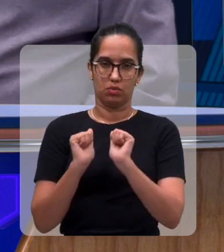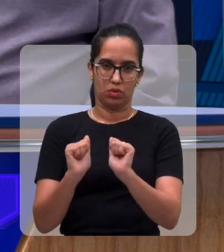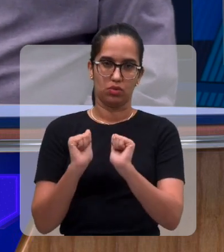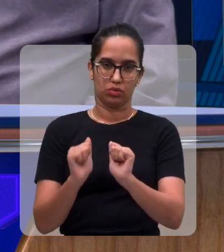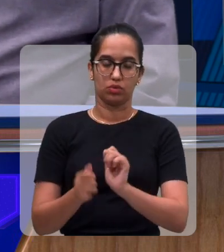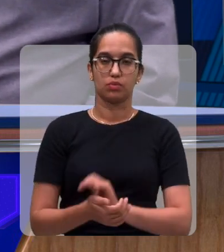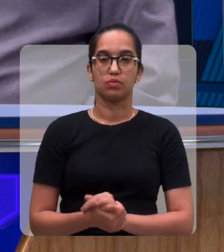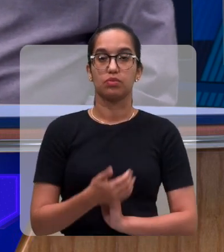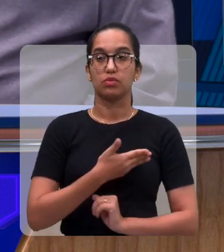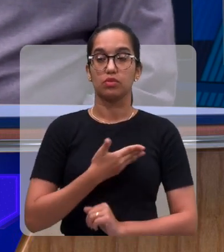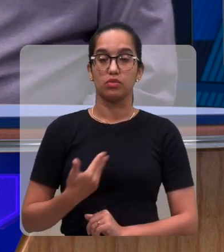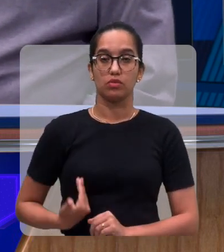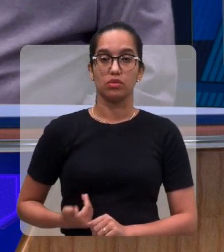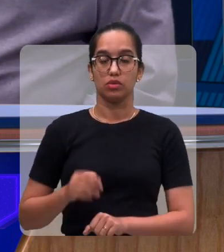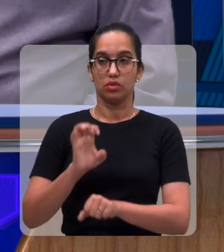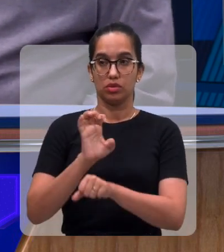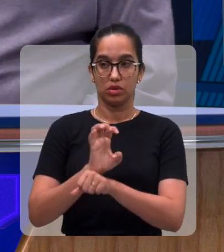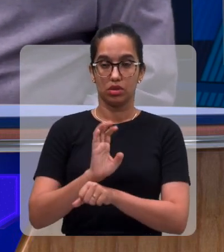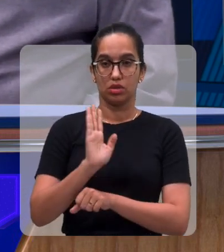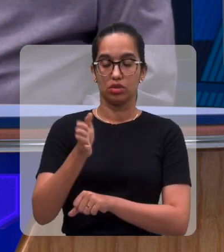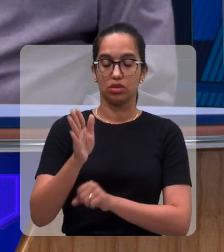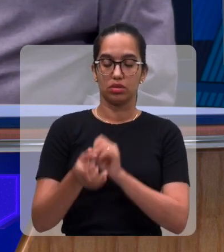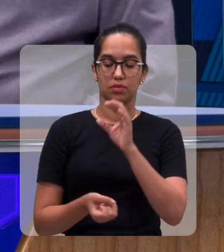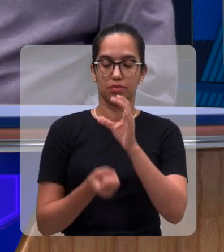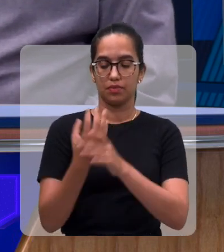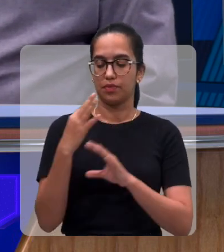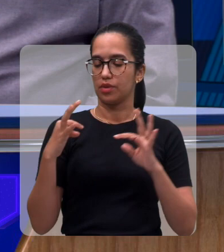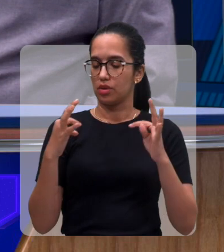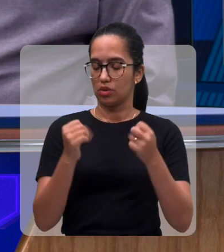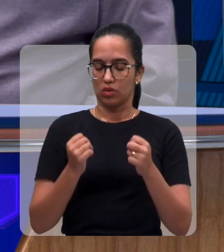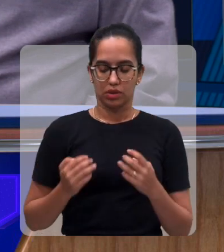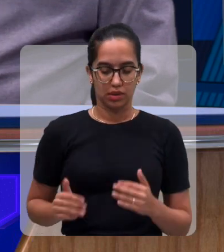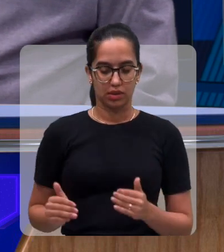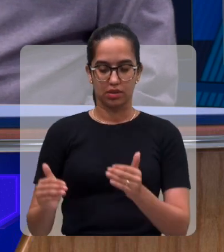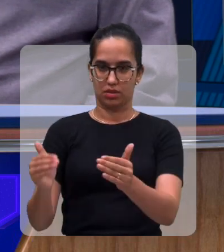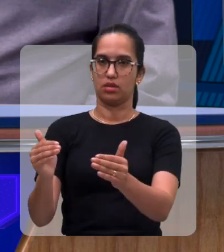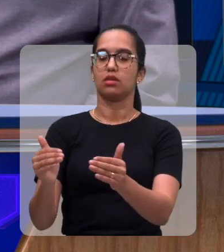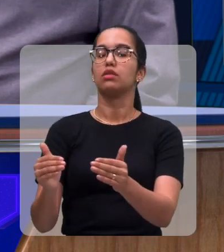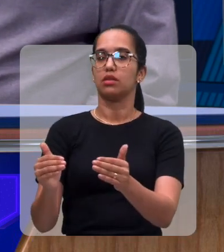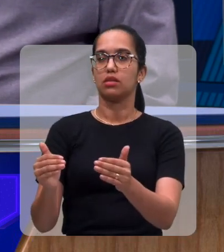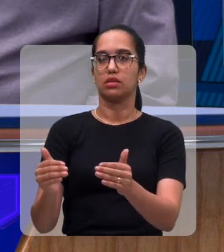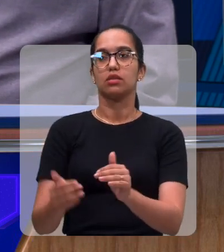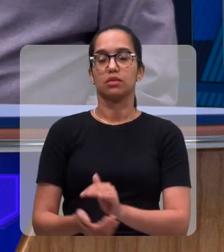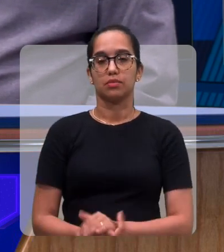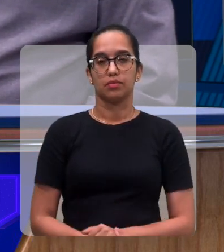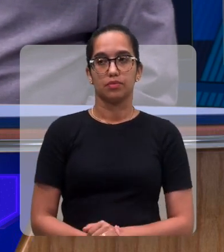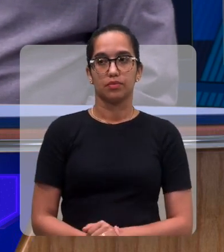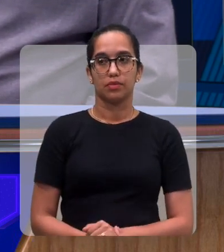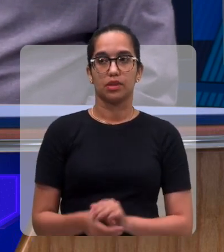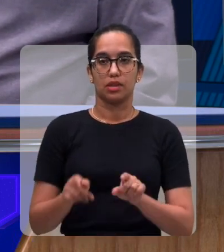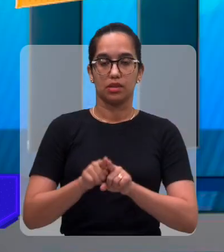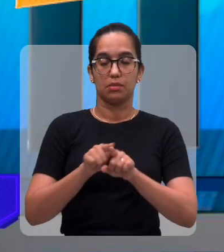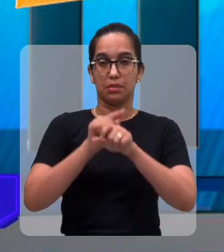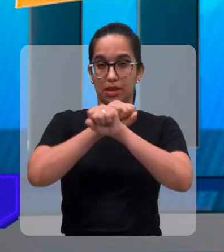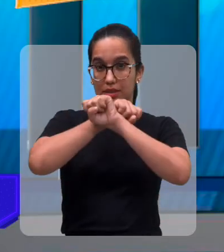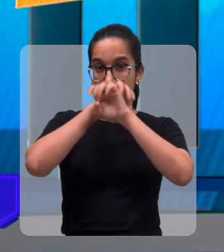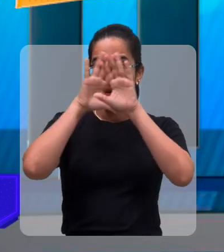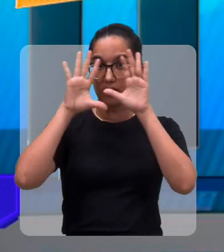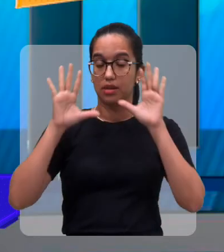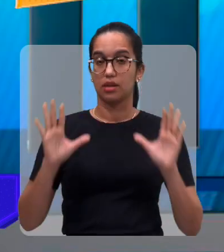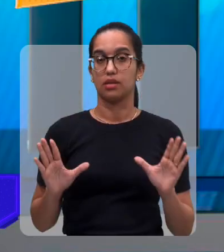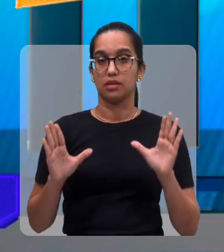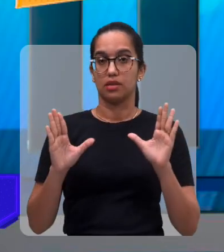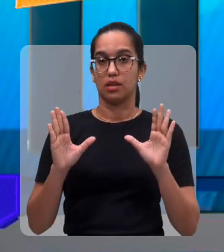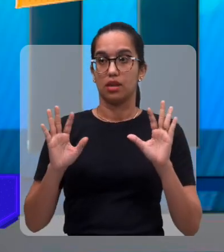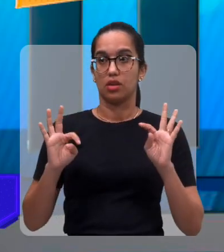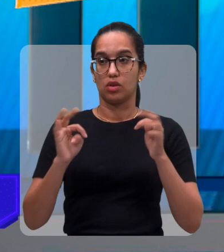O Governo do Estado está implantando isso em todas as secretarias. E aí, só deixar claro, cheio, que esse